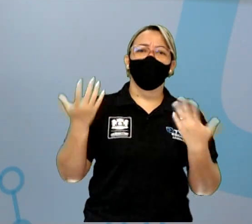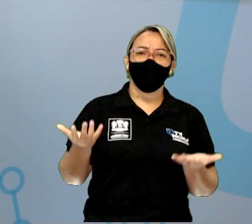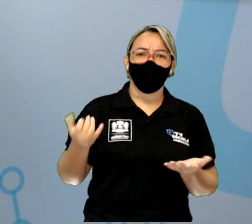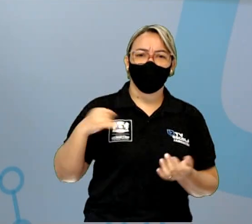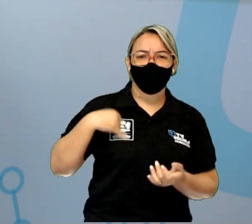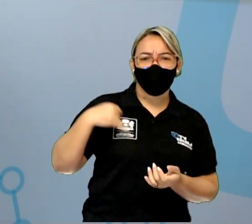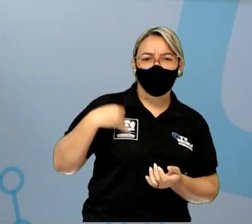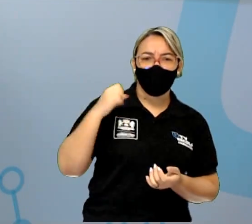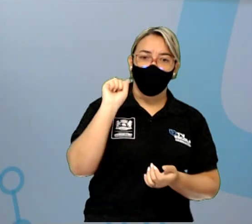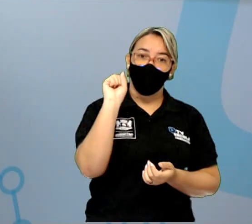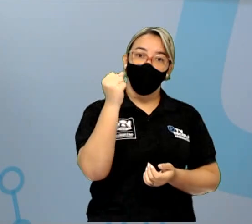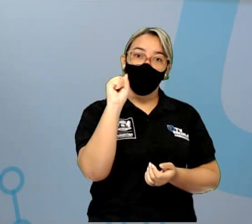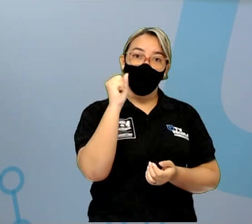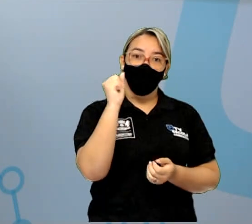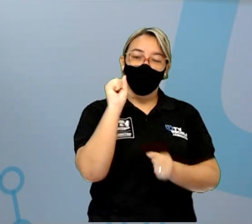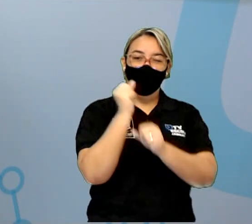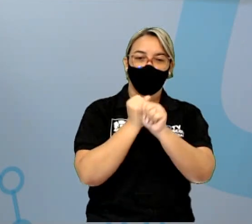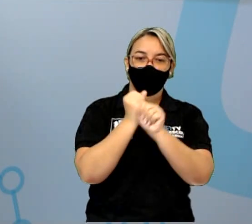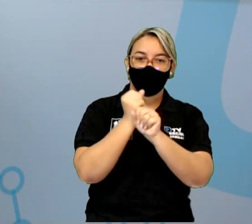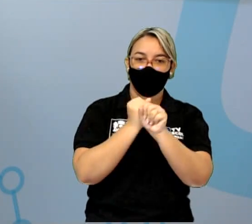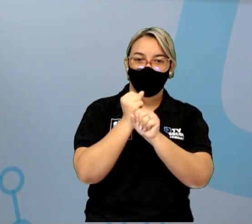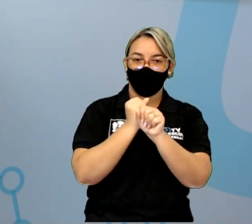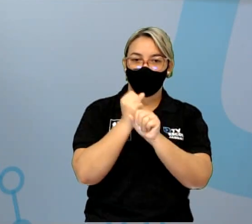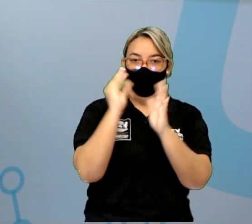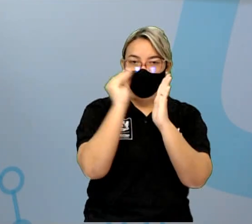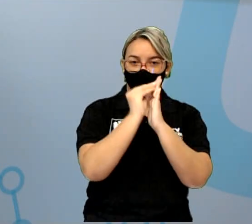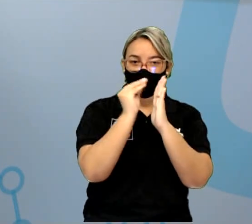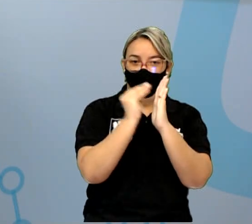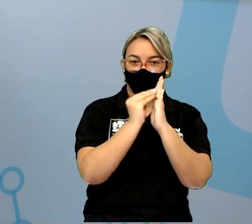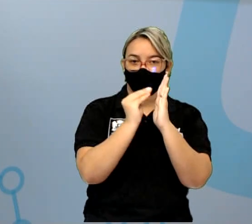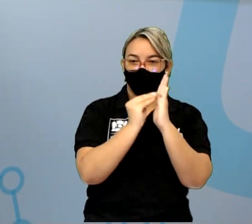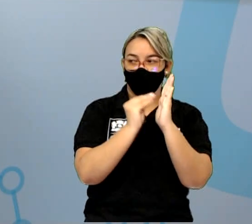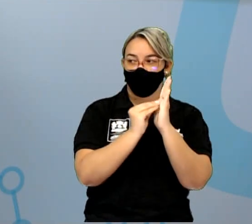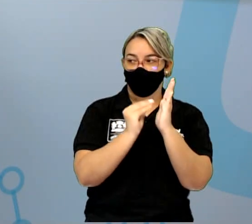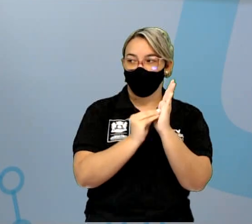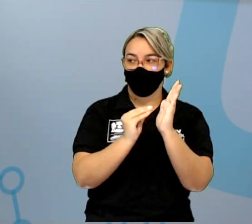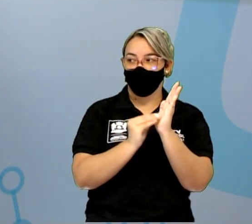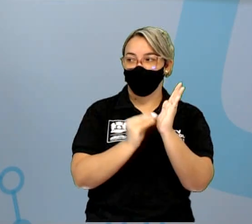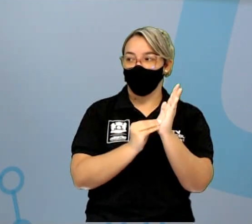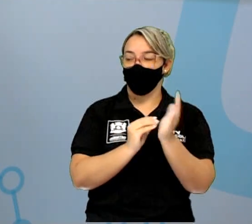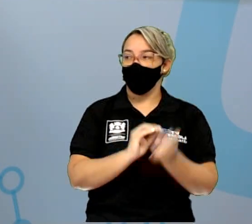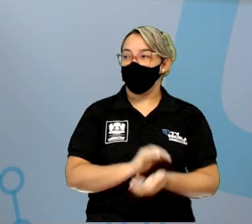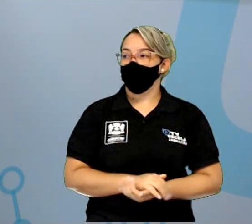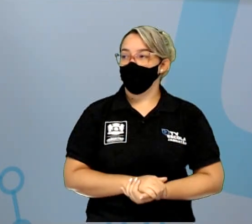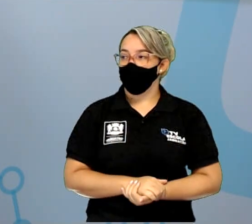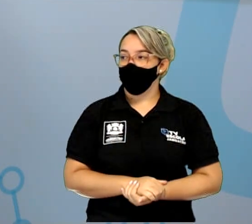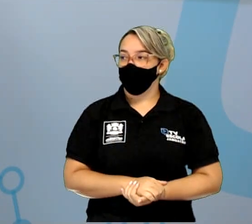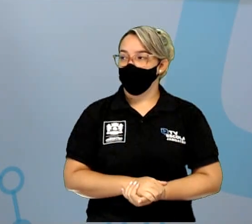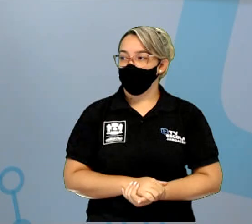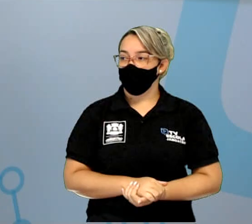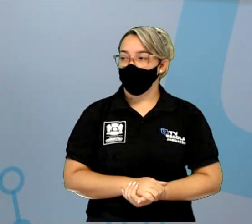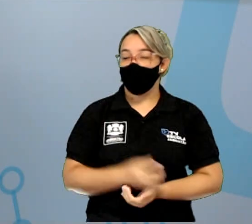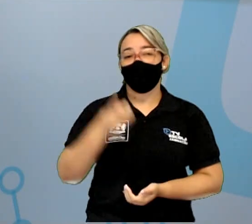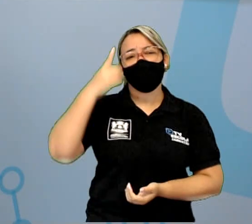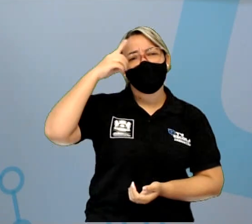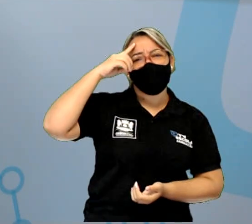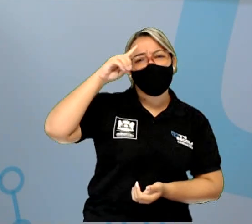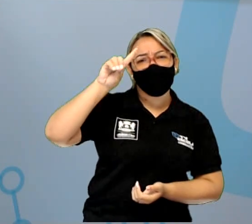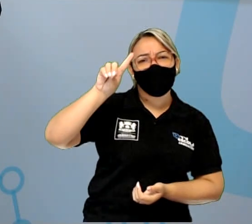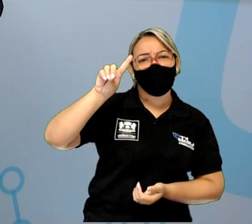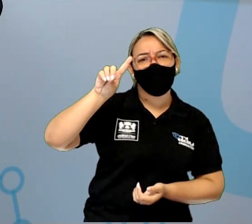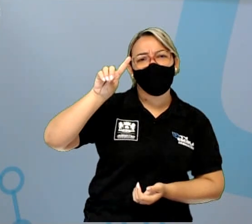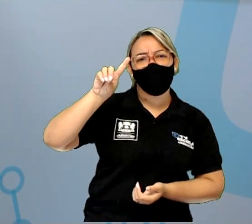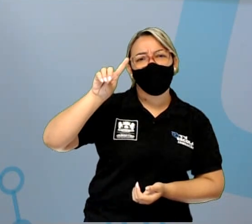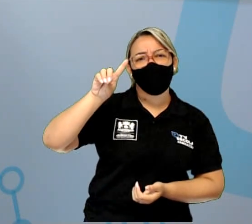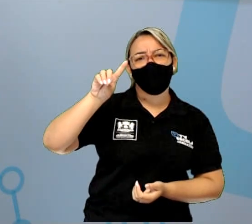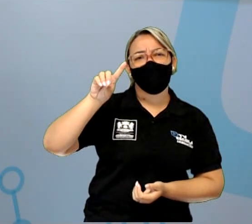Oito anos. Olha só. No dia. A gente pode